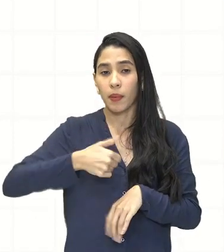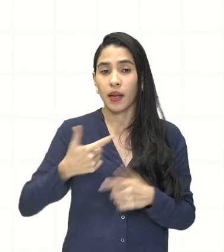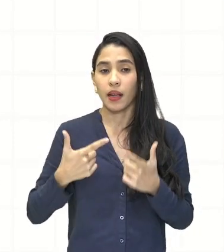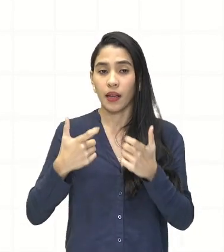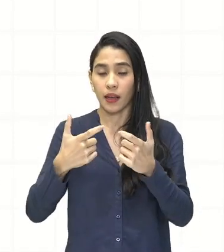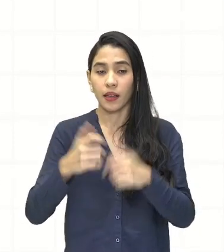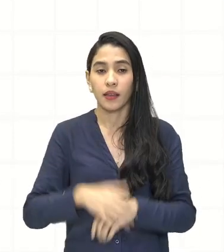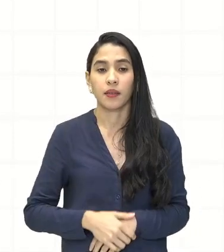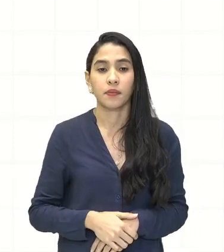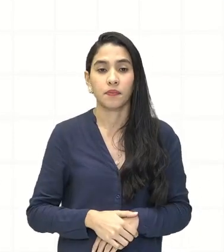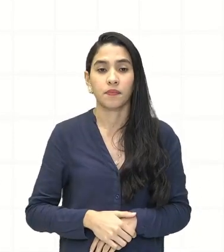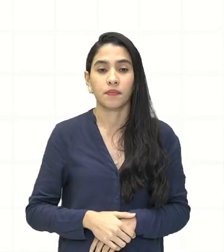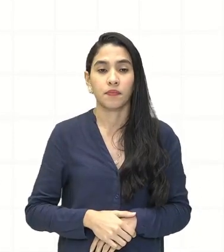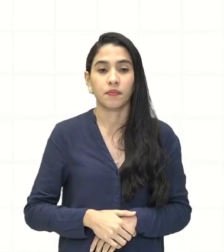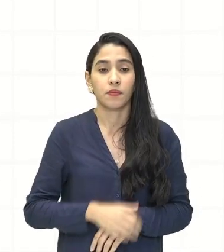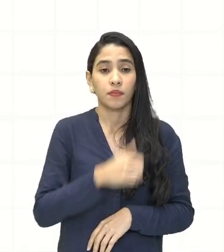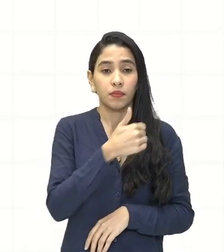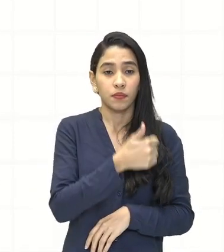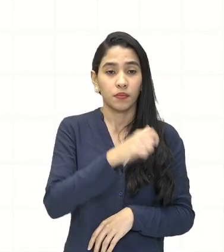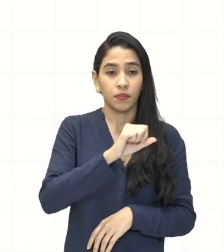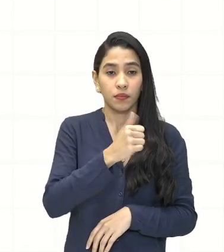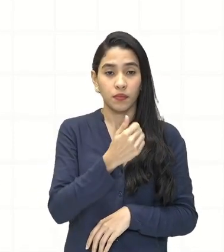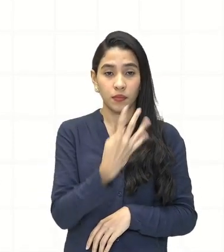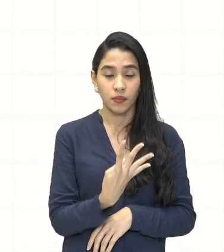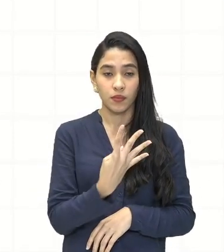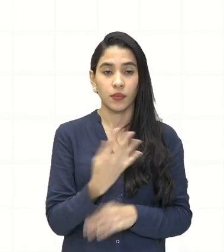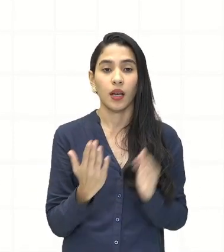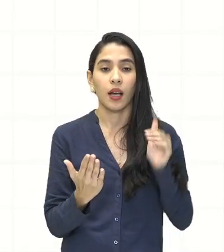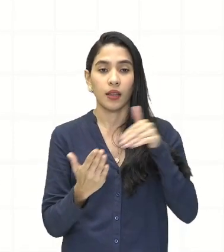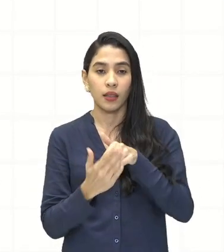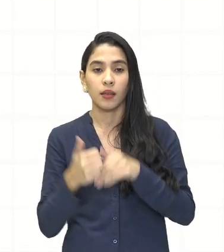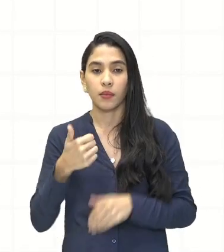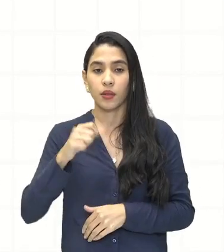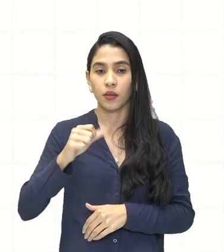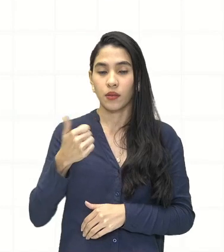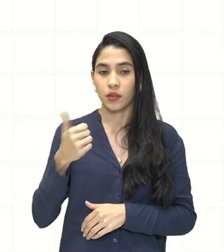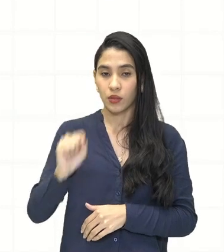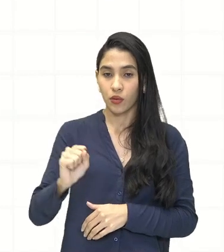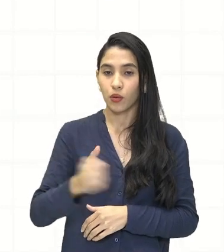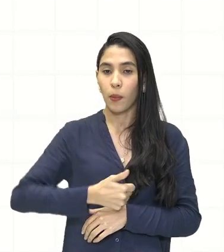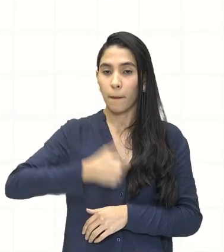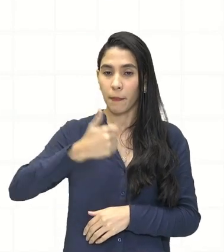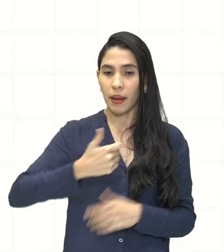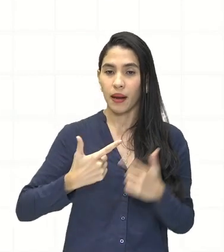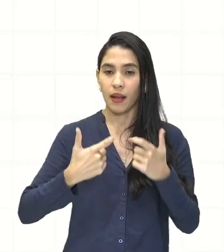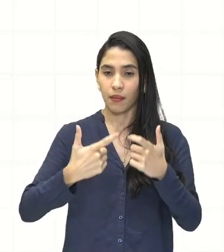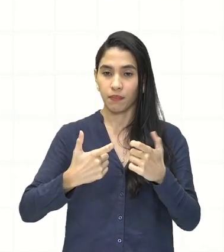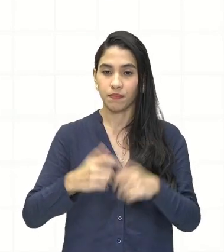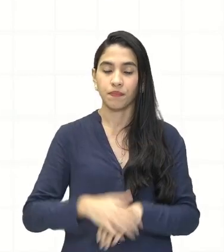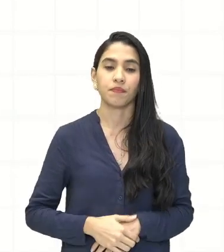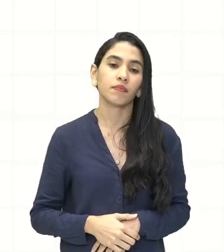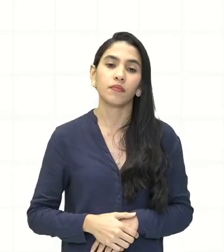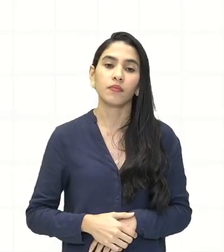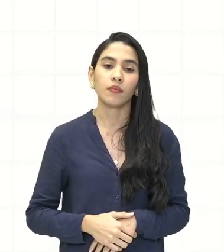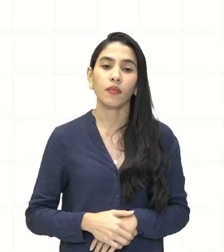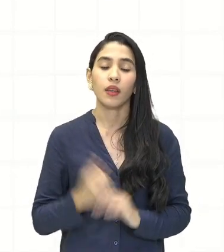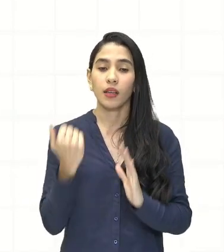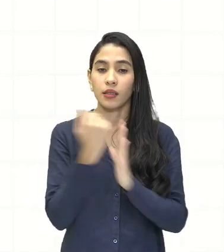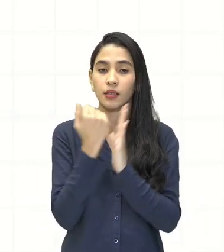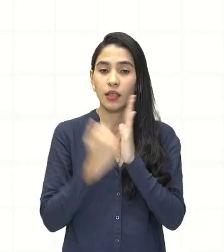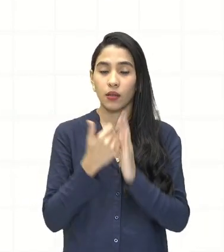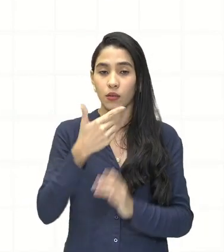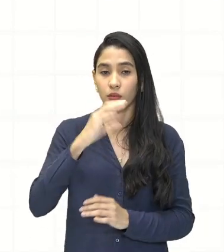período da Primeira Guerra Mundial? Então, a 1918. Isso já acontece aqui no século